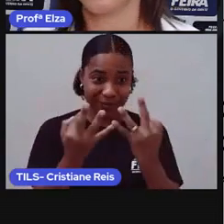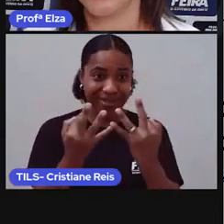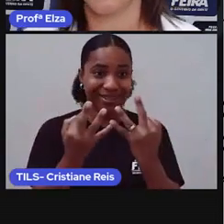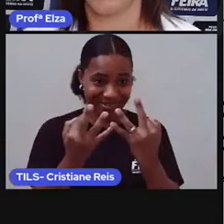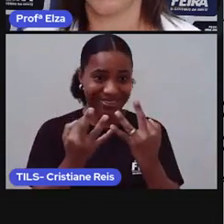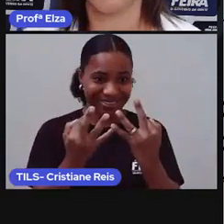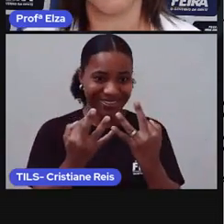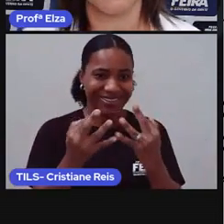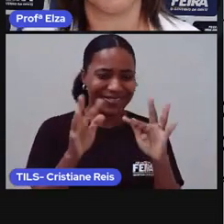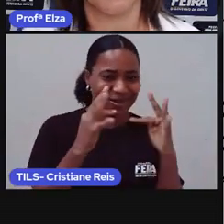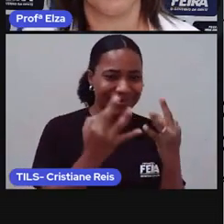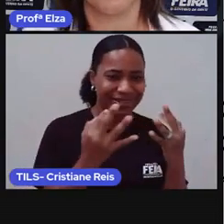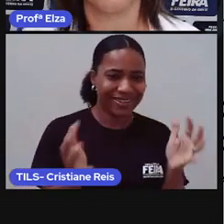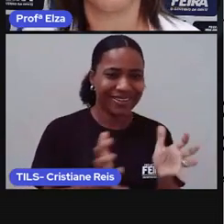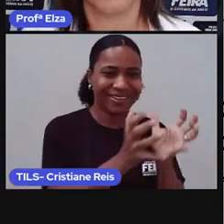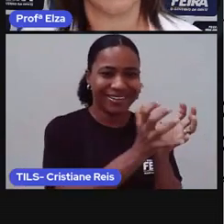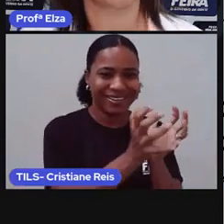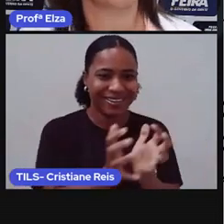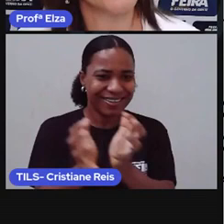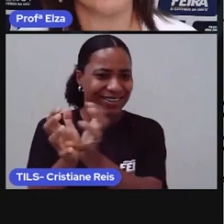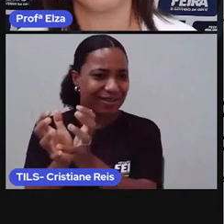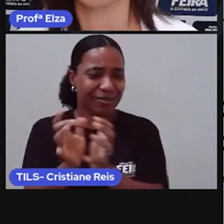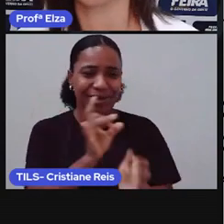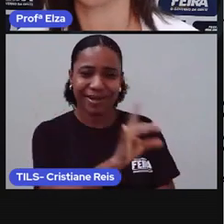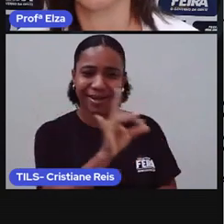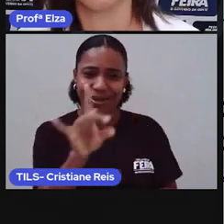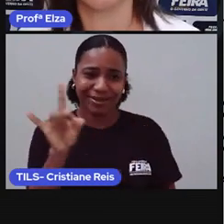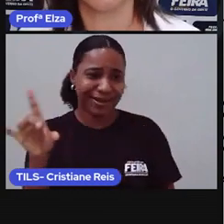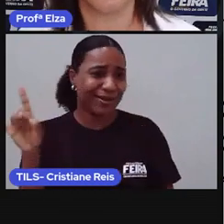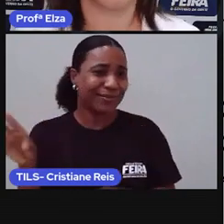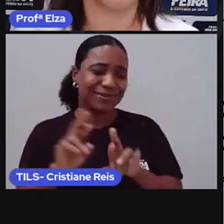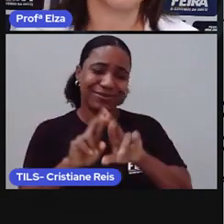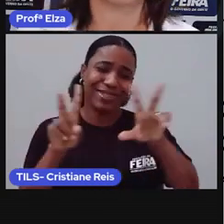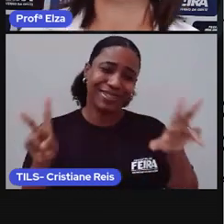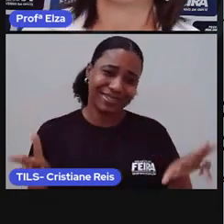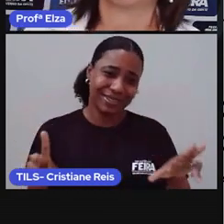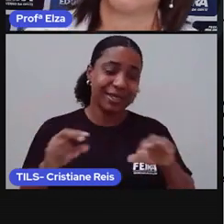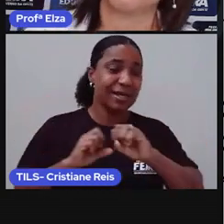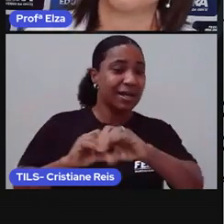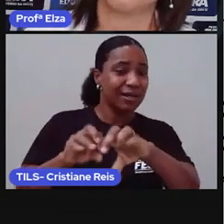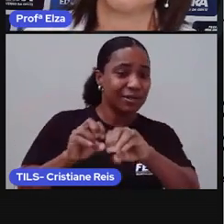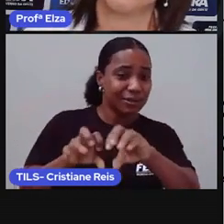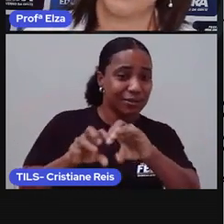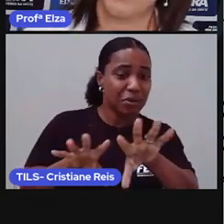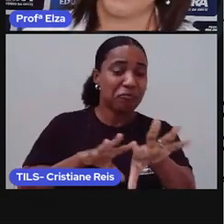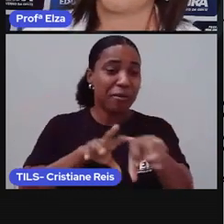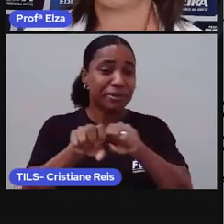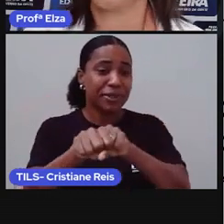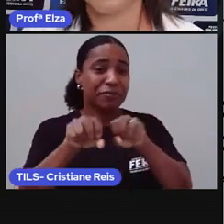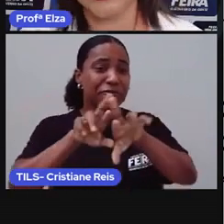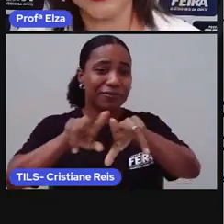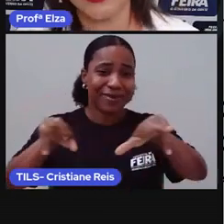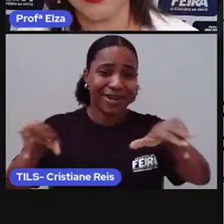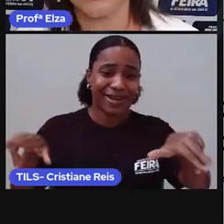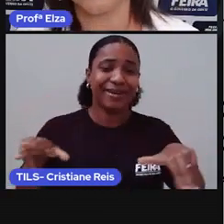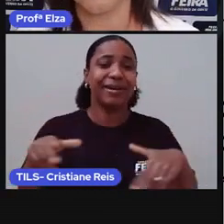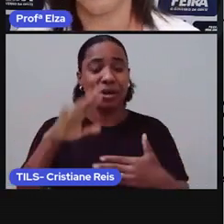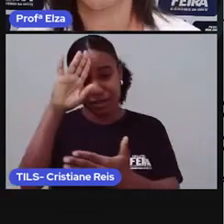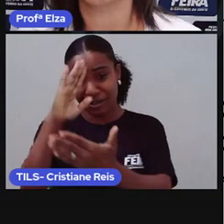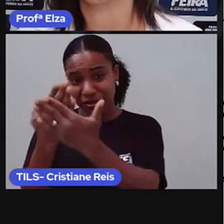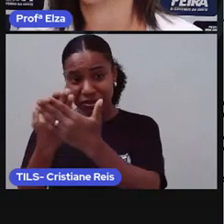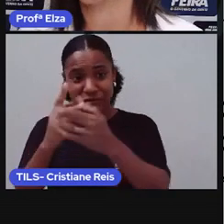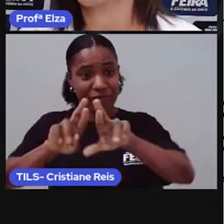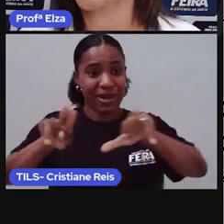têm formatos diferentes? A nossa educação, nossas crenças, a alimentação,